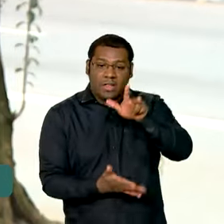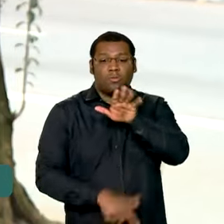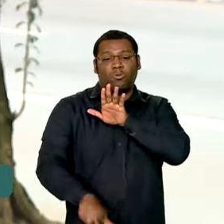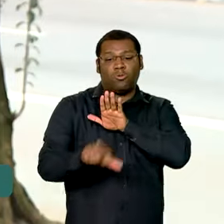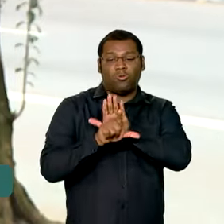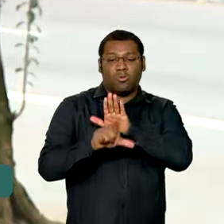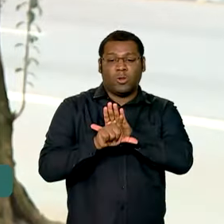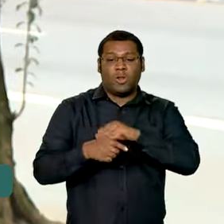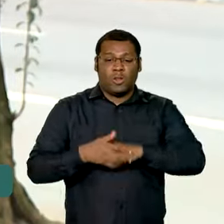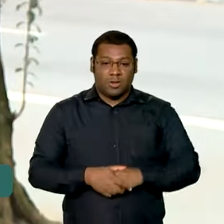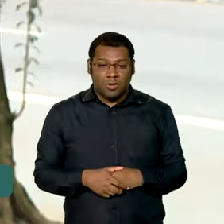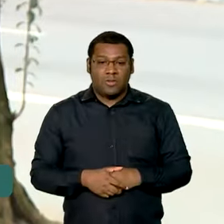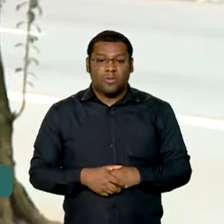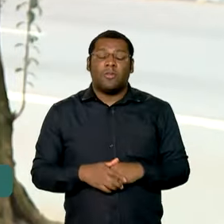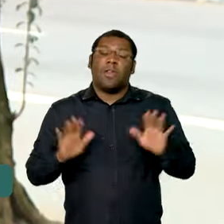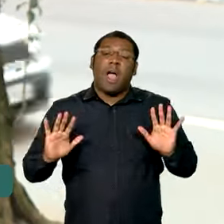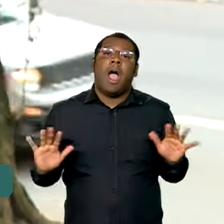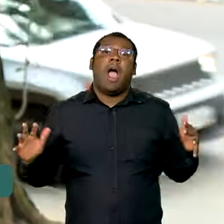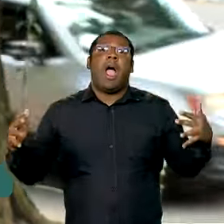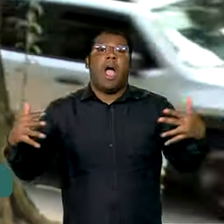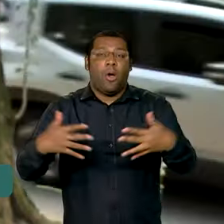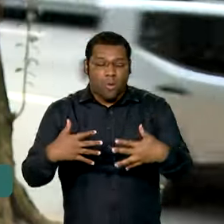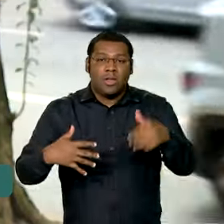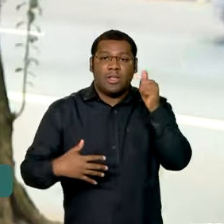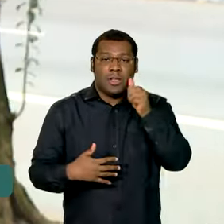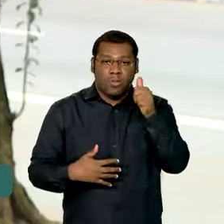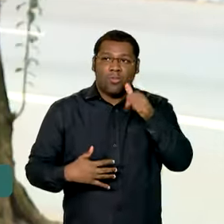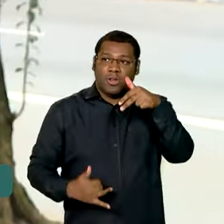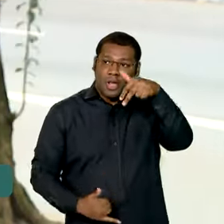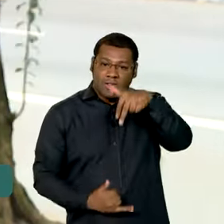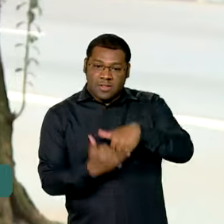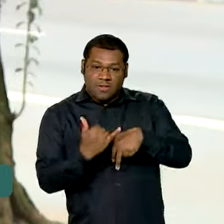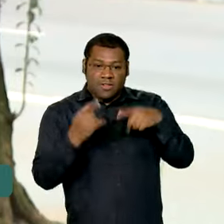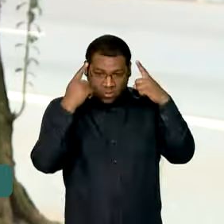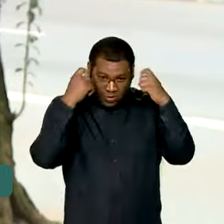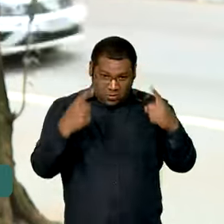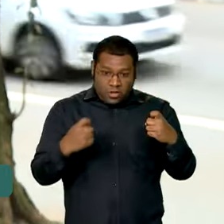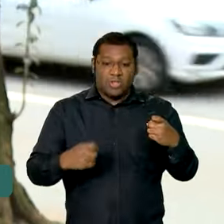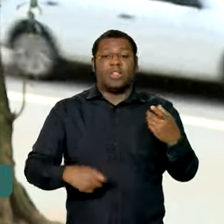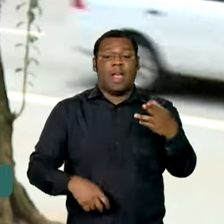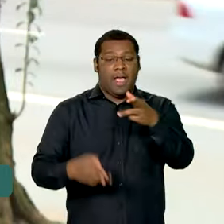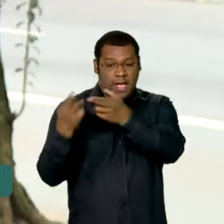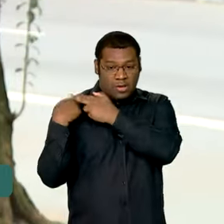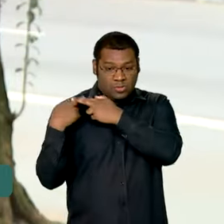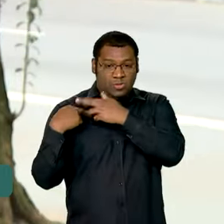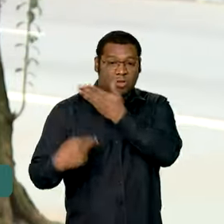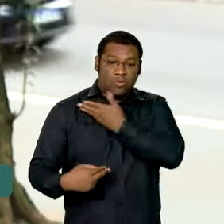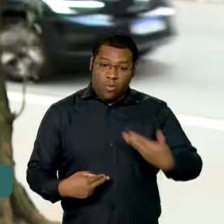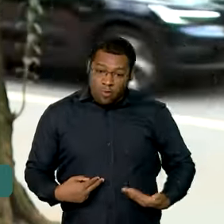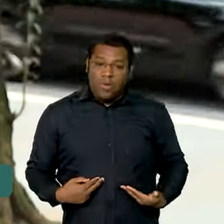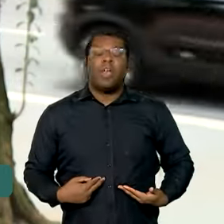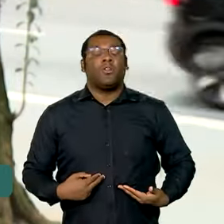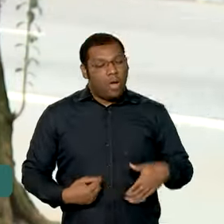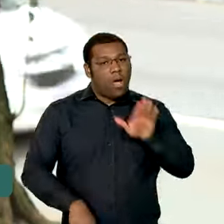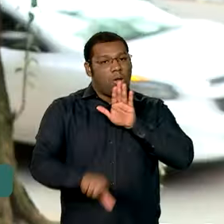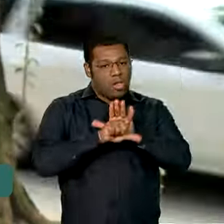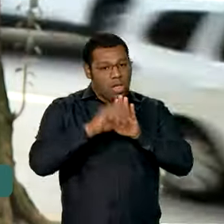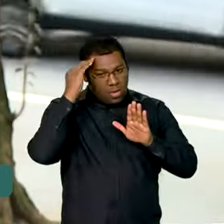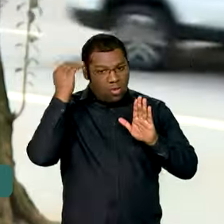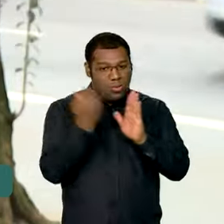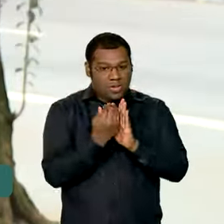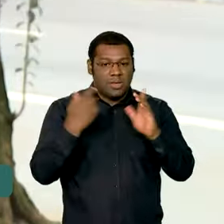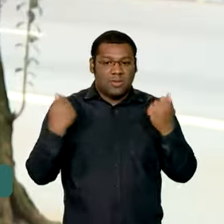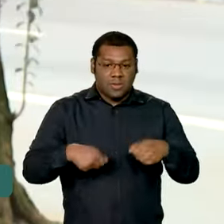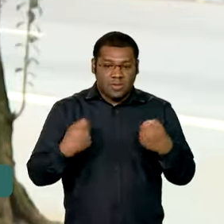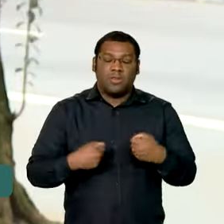garantiu que o acolhimento é uma obrigação do Estado e que a lei precisa ser cumprida. Vários hospitais do